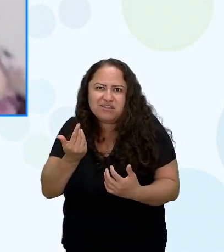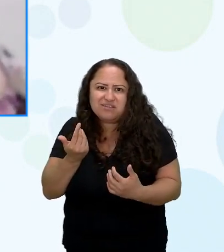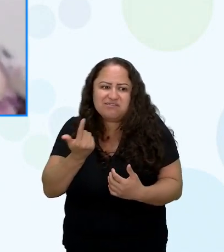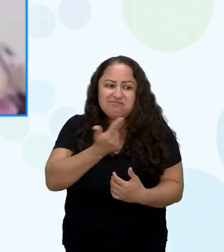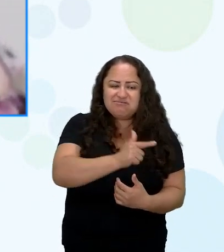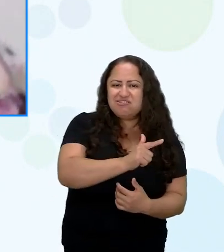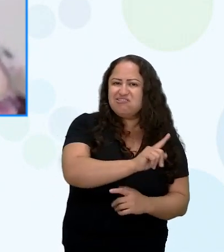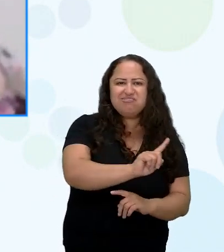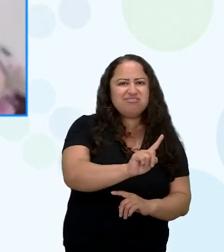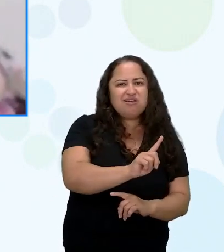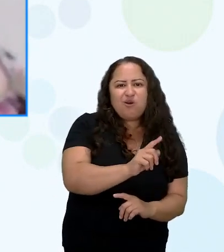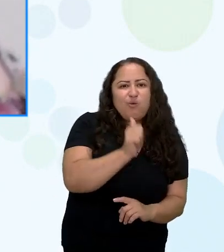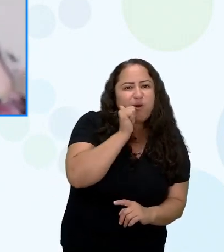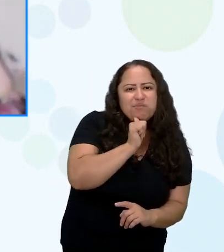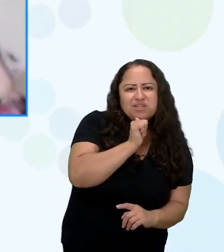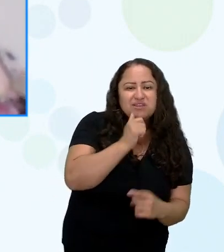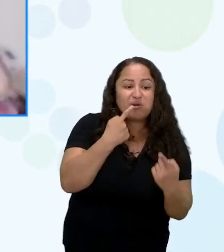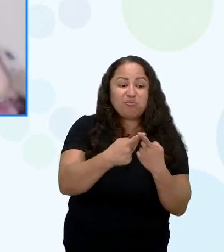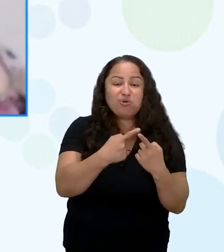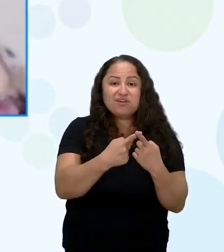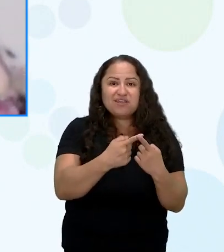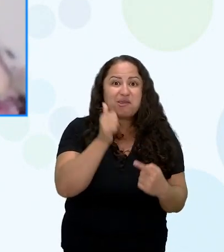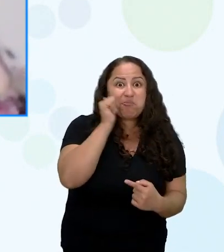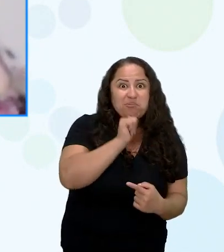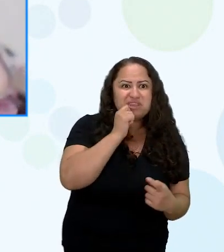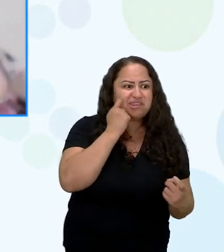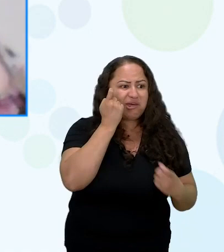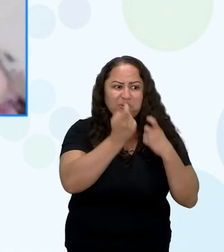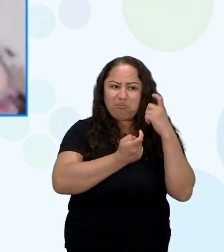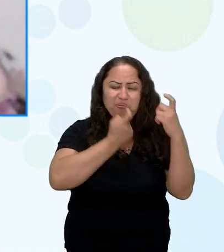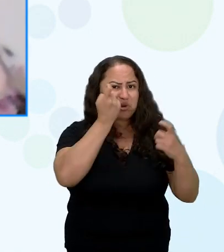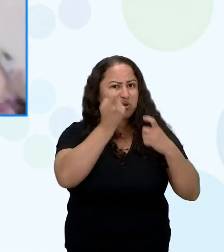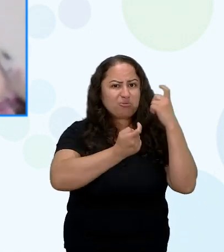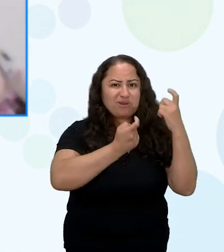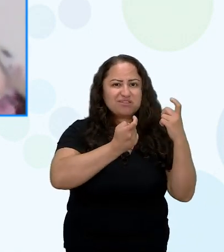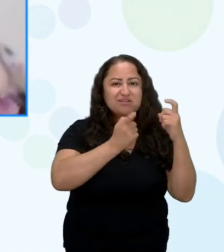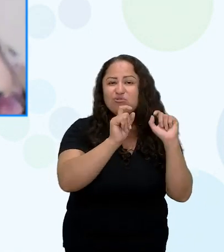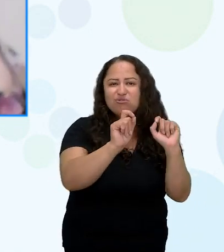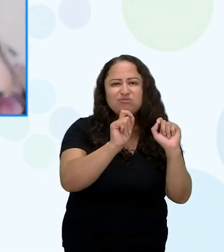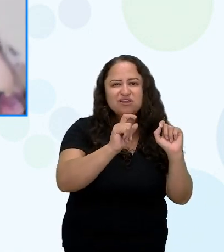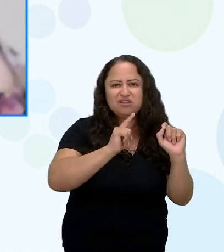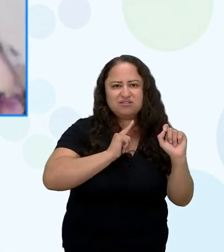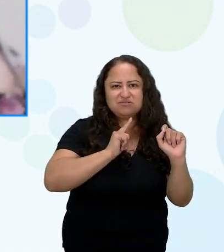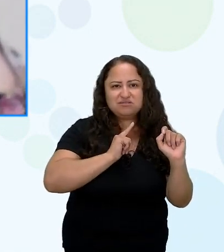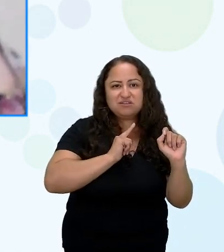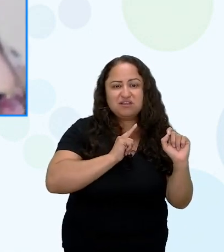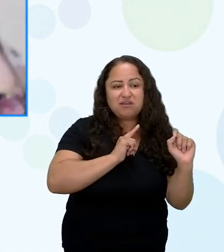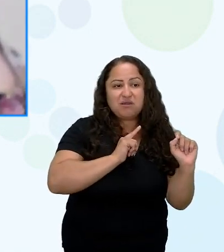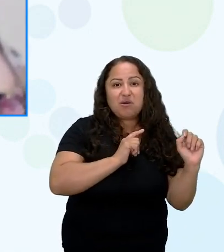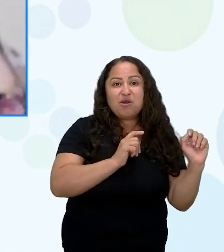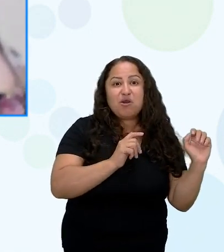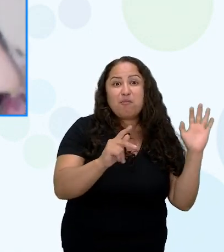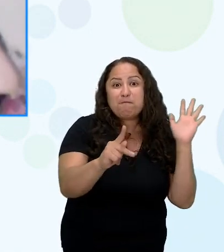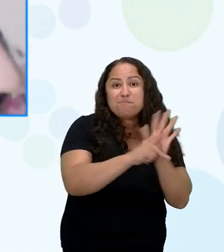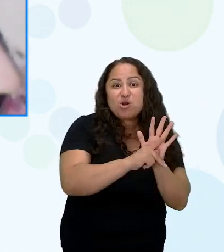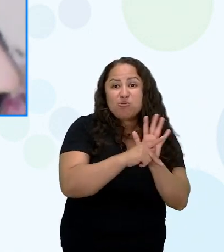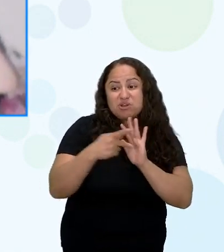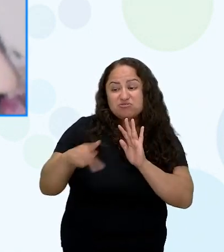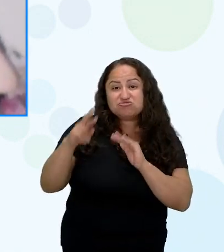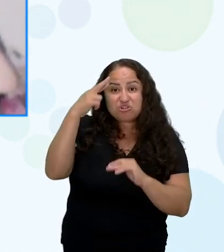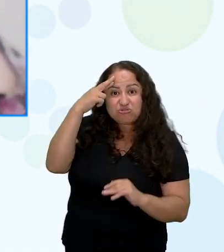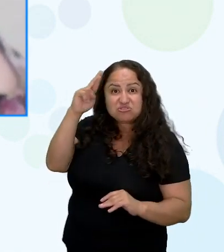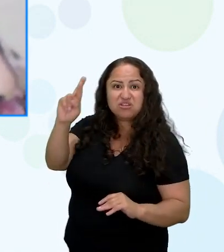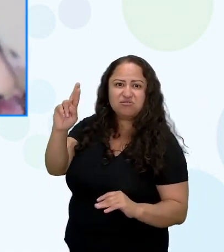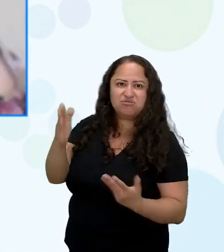preocupação das meninas servirem a cama dos seus senhores né porque como